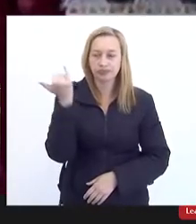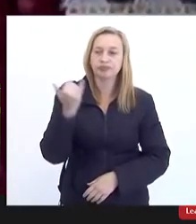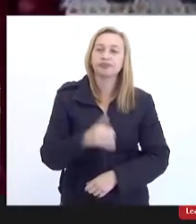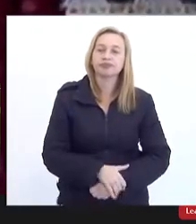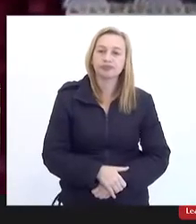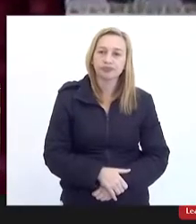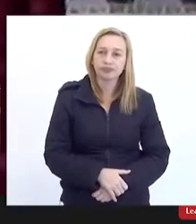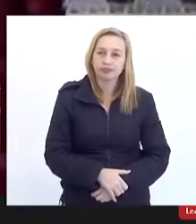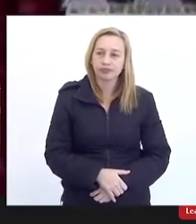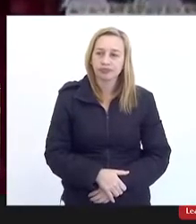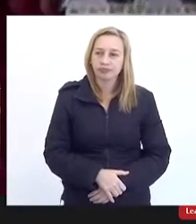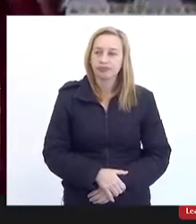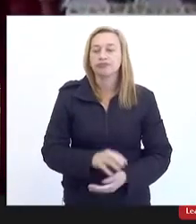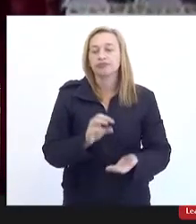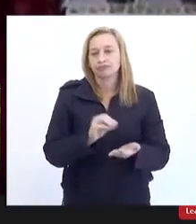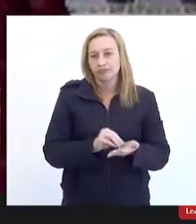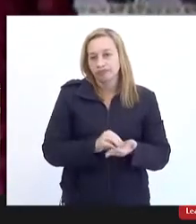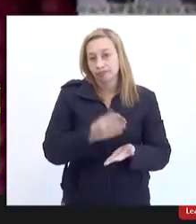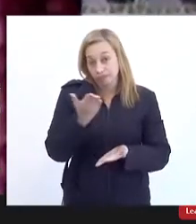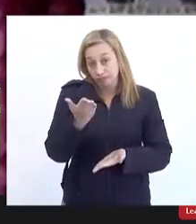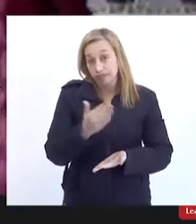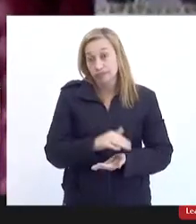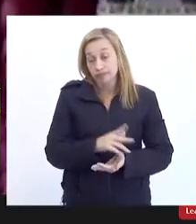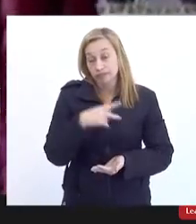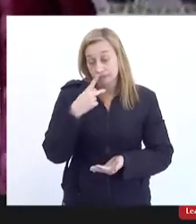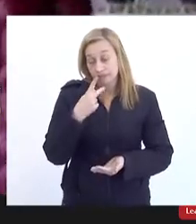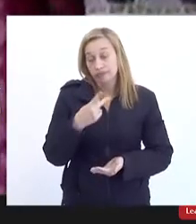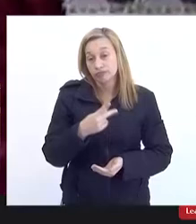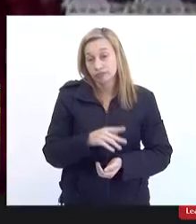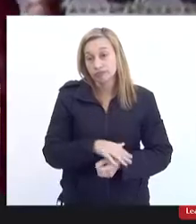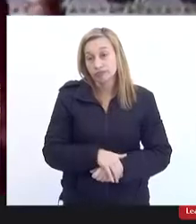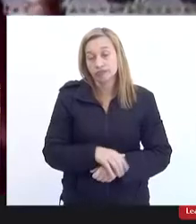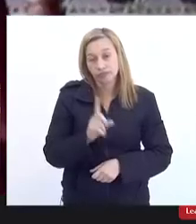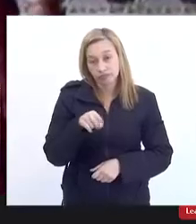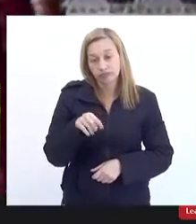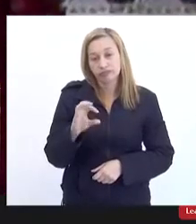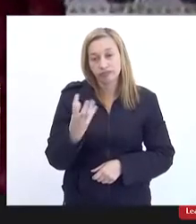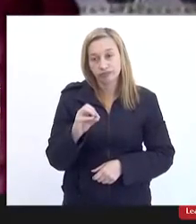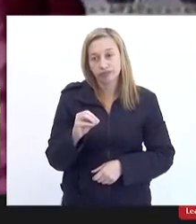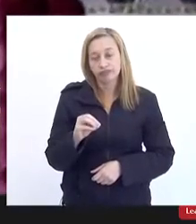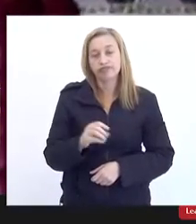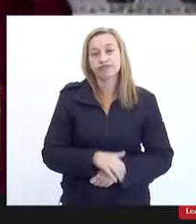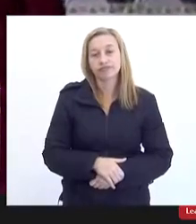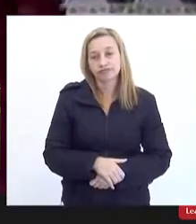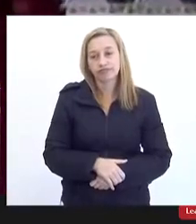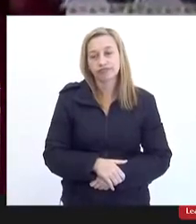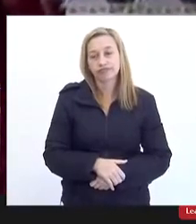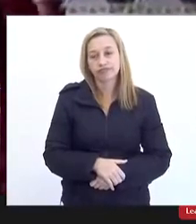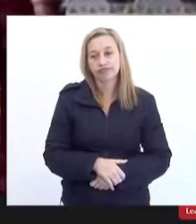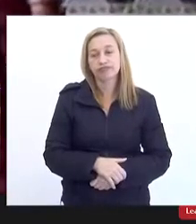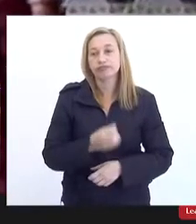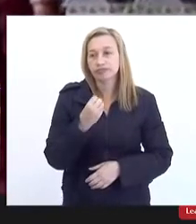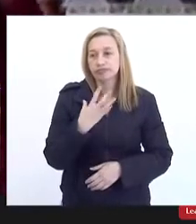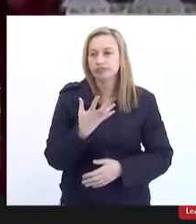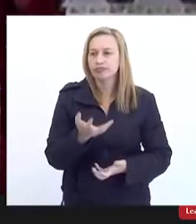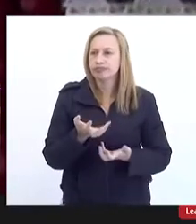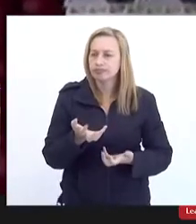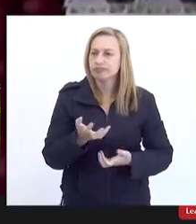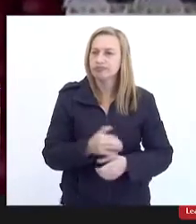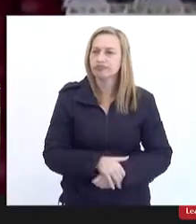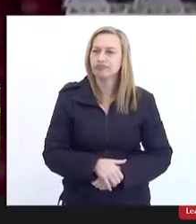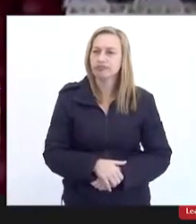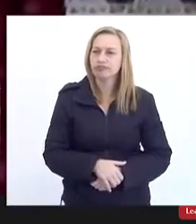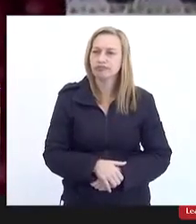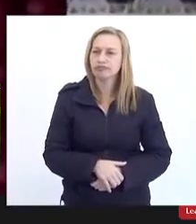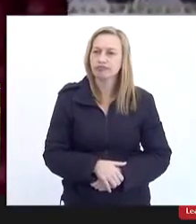essa ausência essa ausência fala muito né Chico fala muito bom eu já quero é